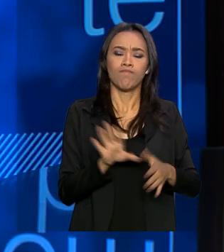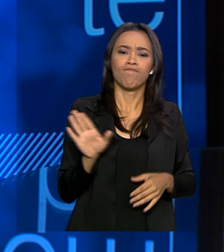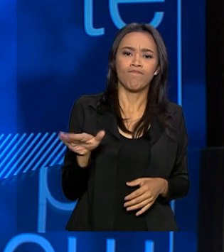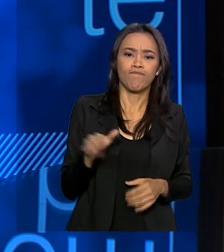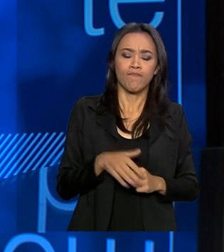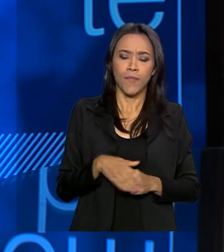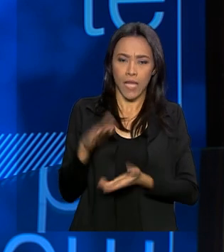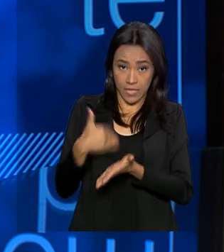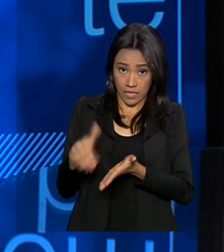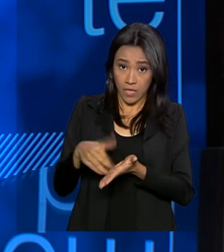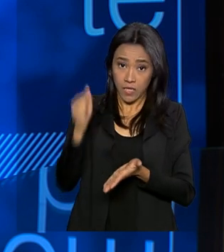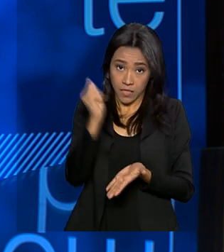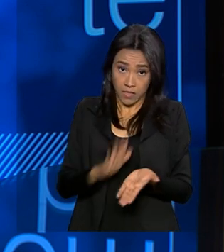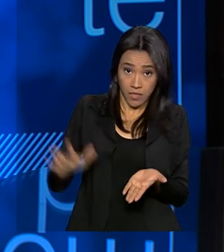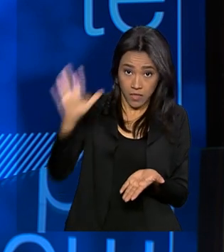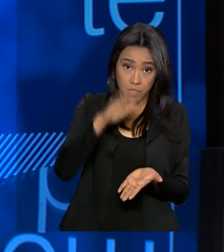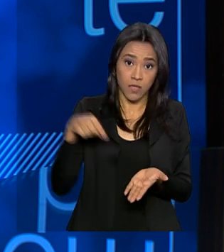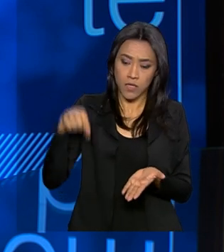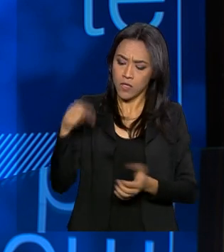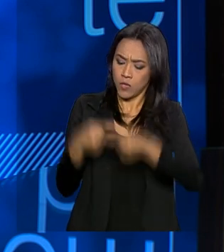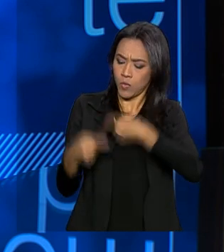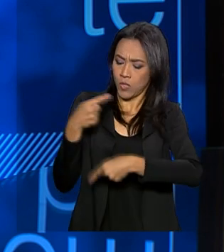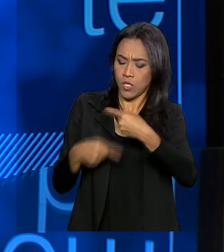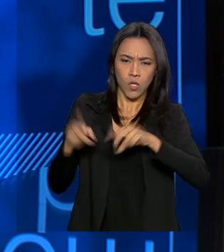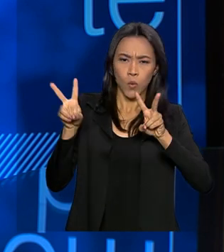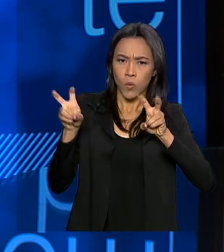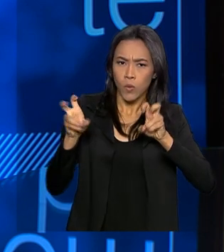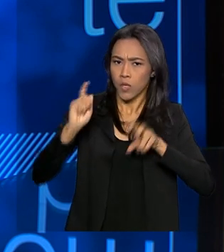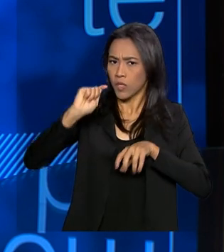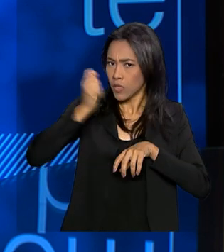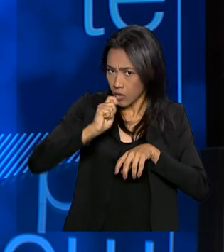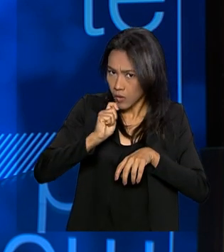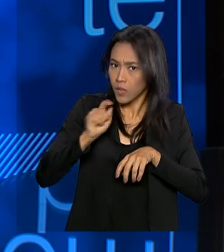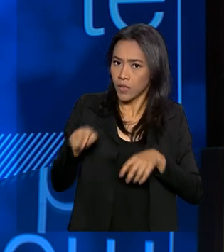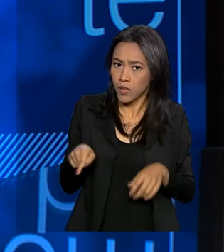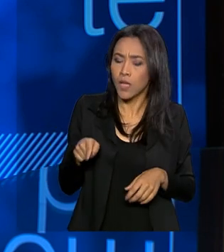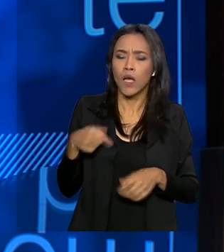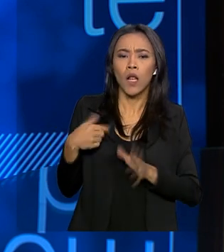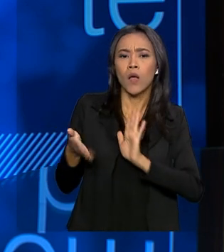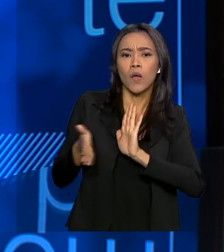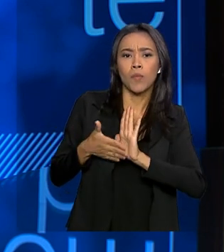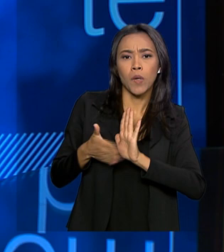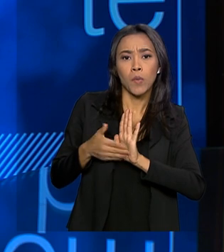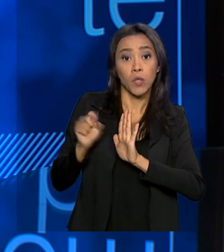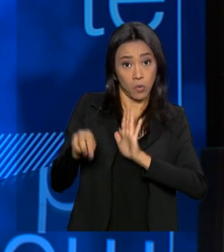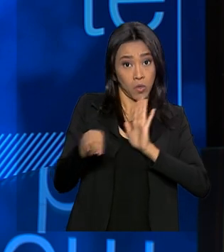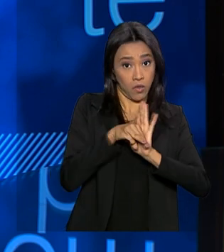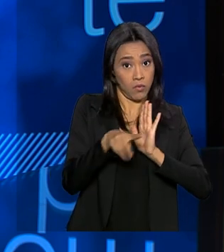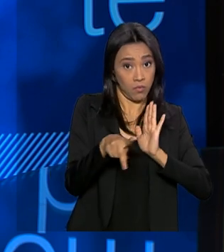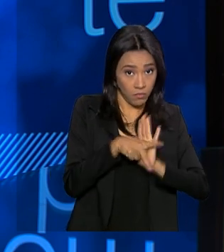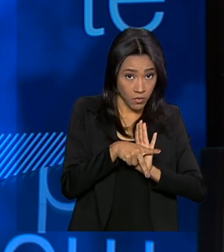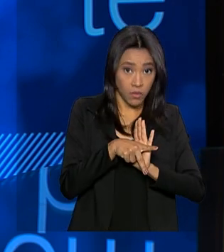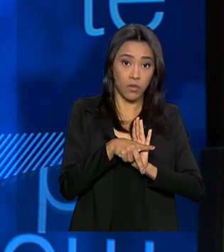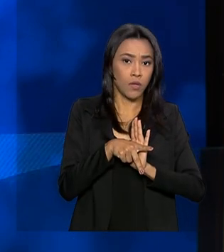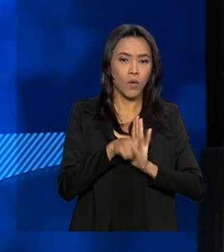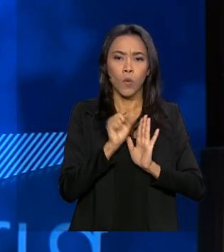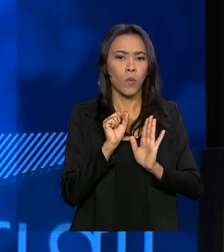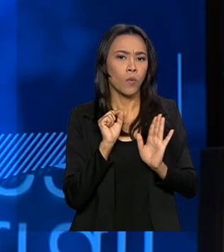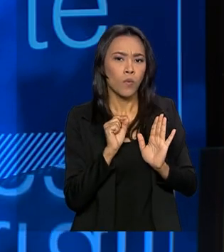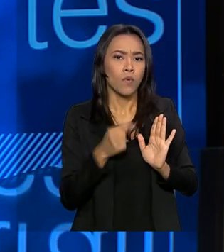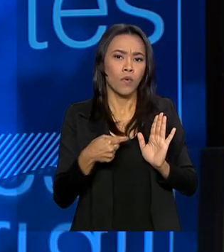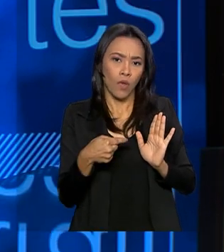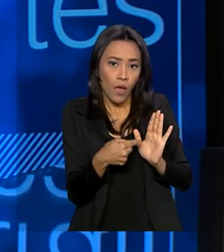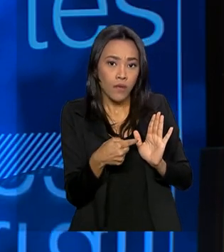a Secretaria Nacional de Políticas sobre Drogas, ela propôs uma medida provisória que foi